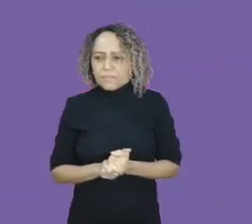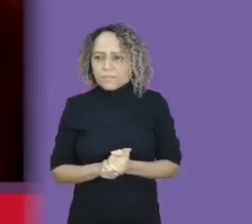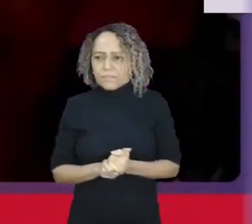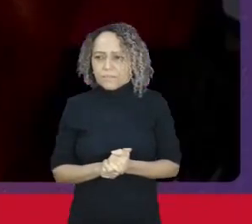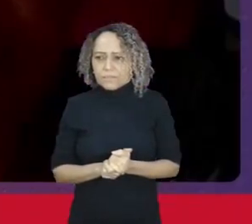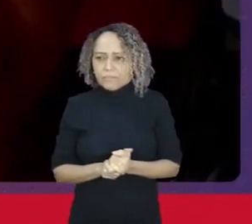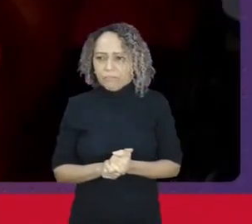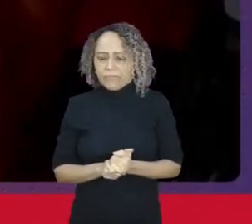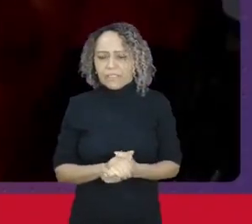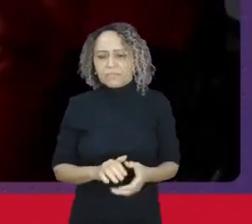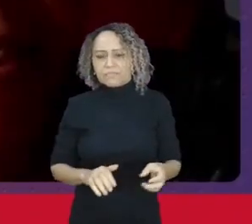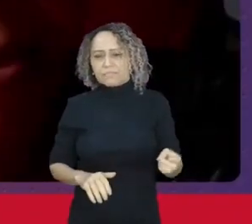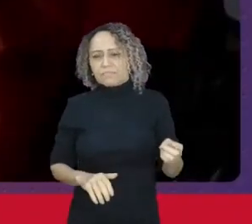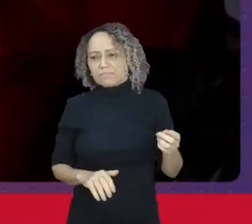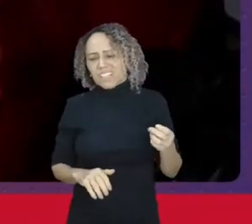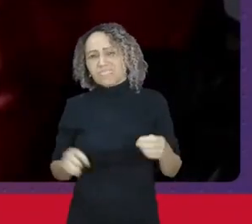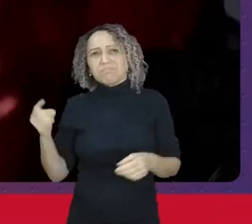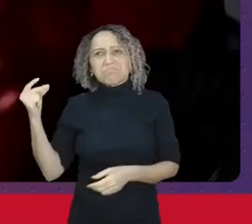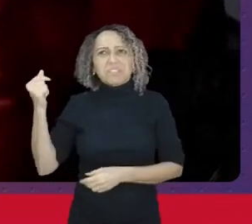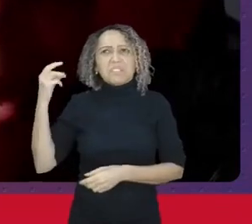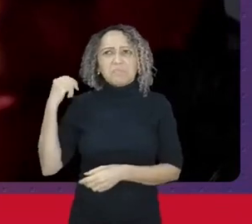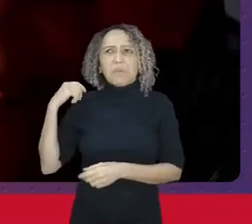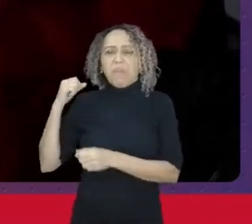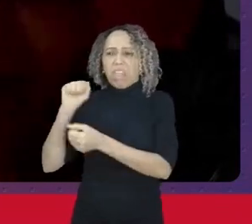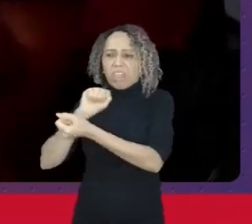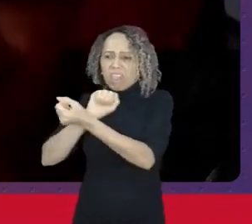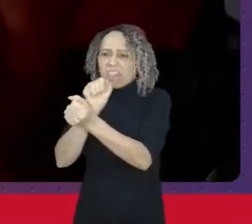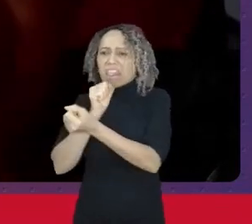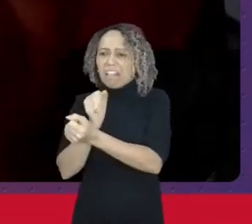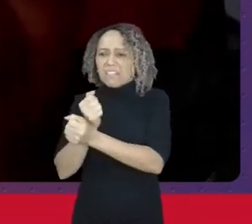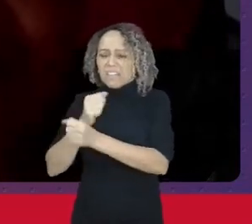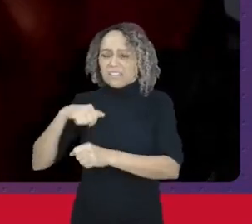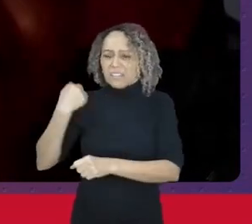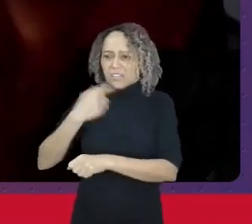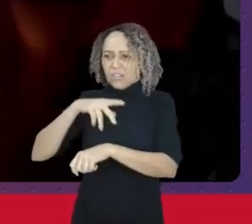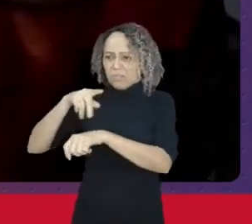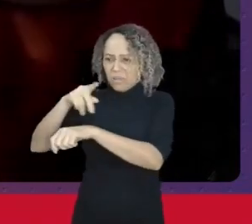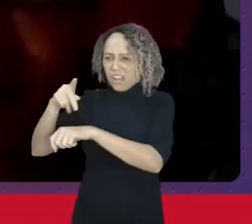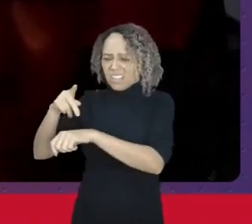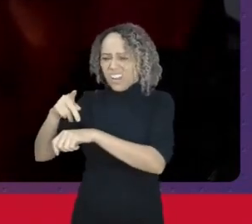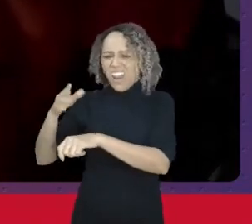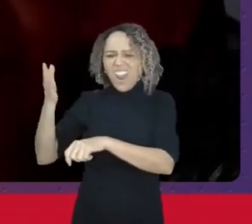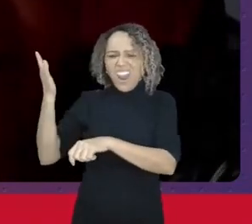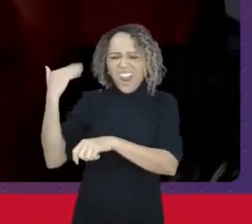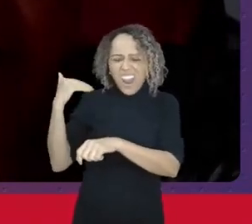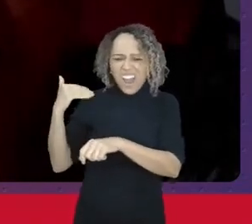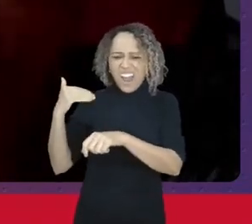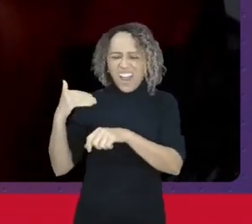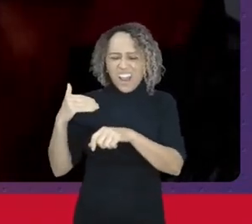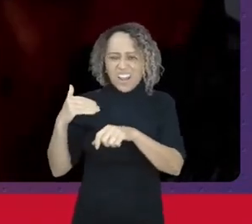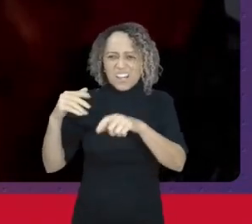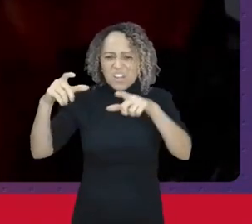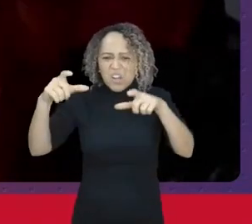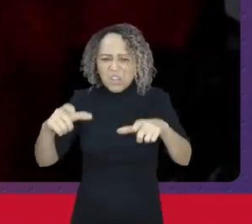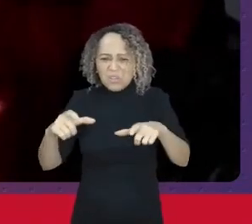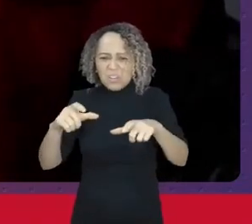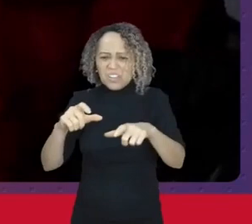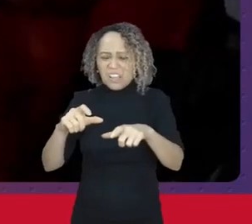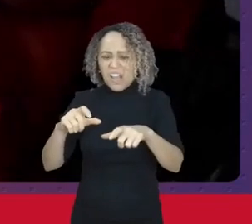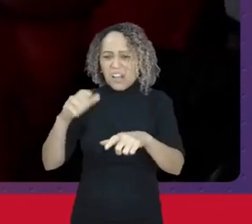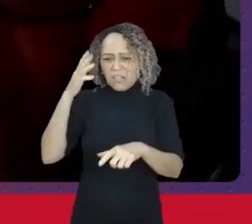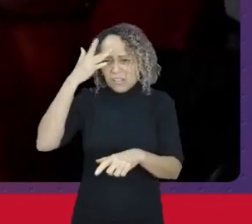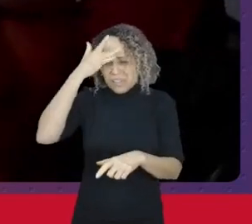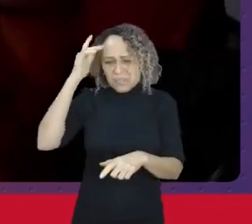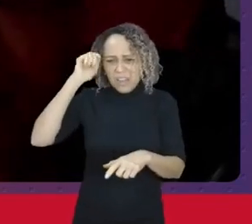desde o momento da escravidão em nossos países lá nas senzalas nas roças no